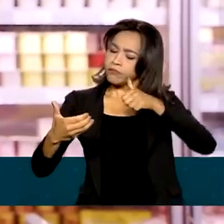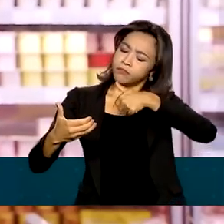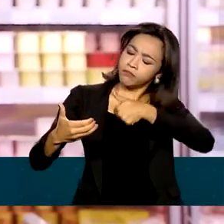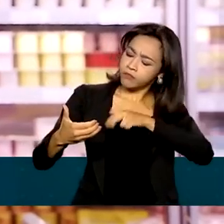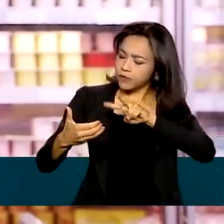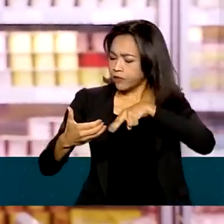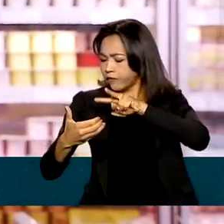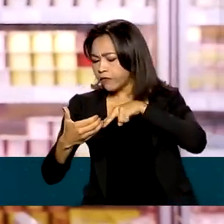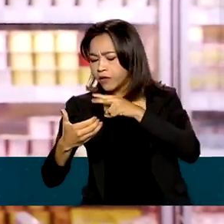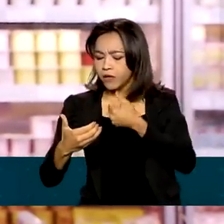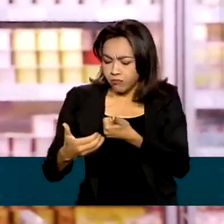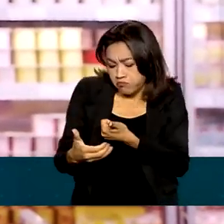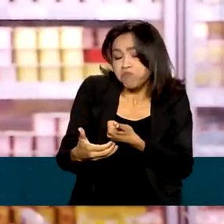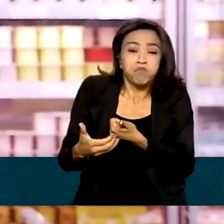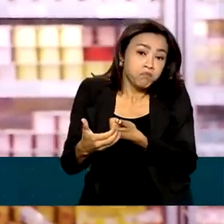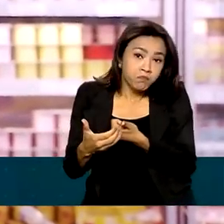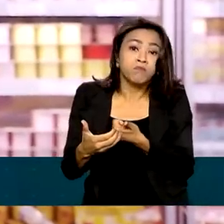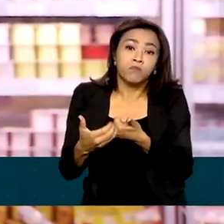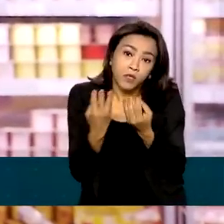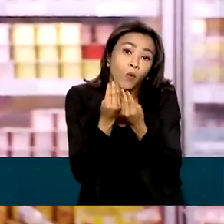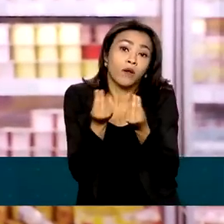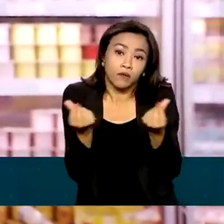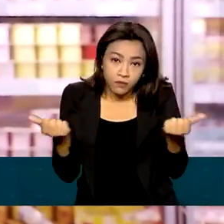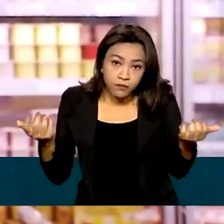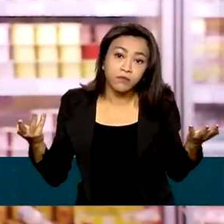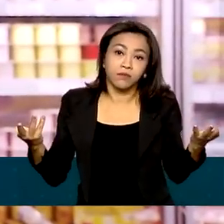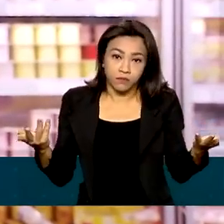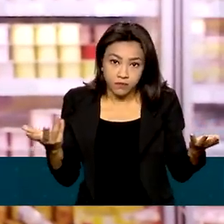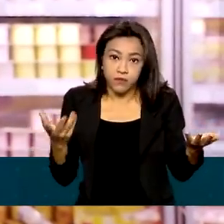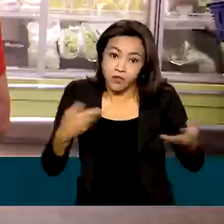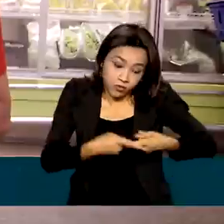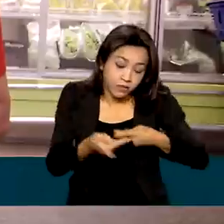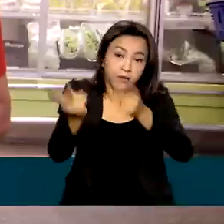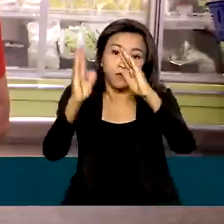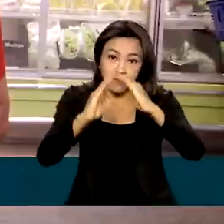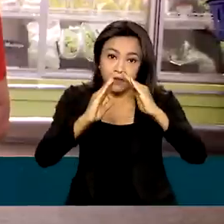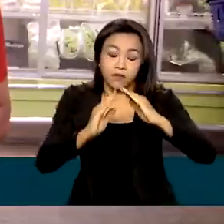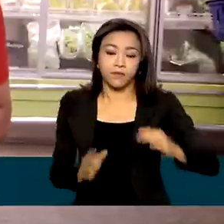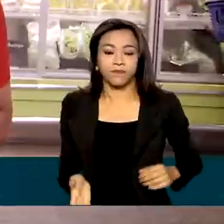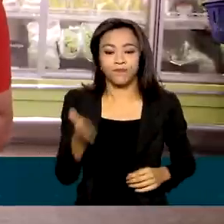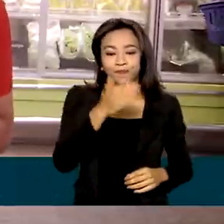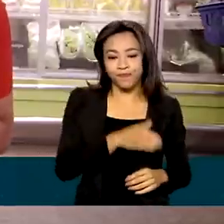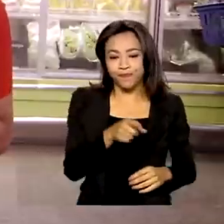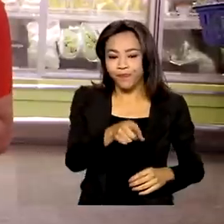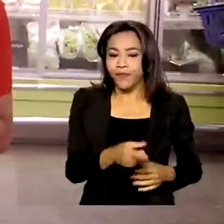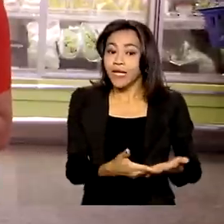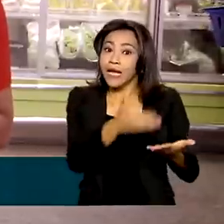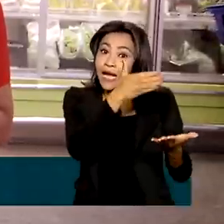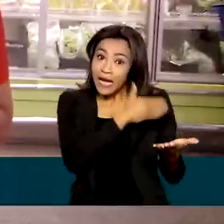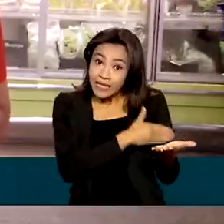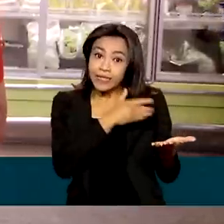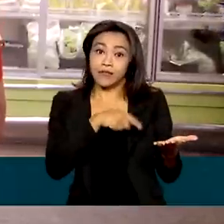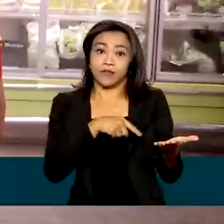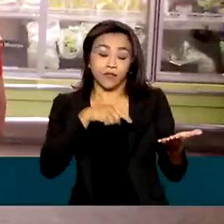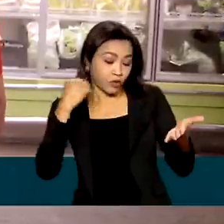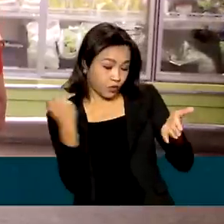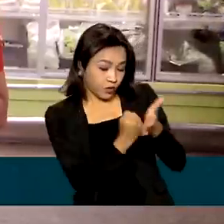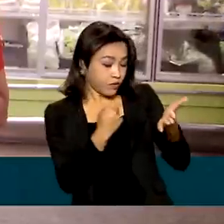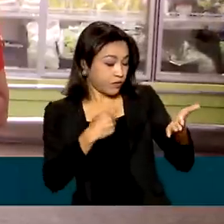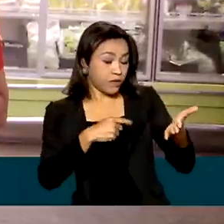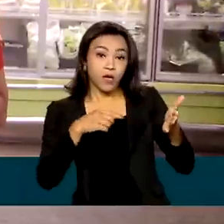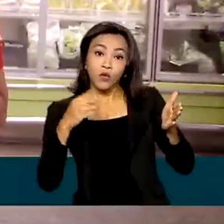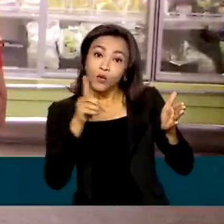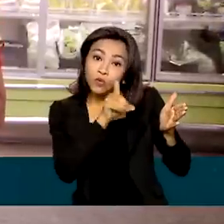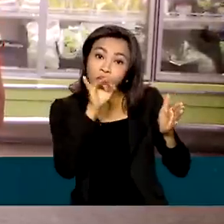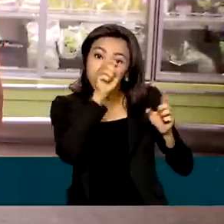vê se tem qualidade ou não para a gente levar para casa. Antes, com a data limitando o consumo, os